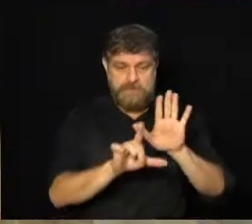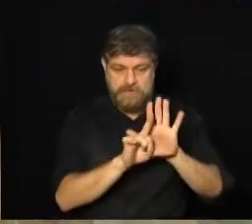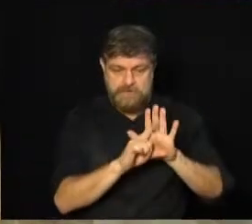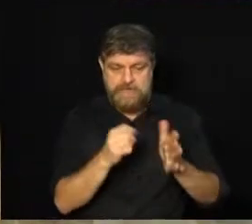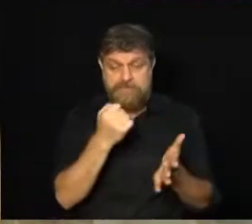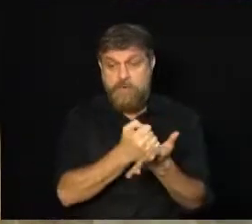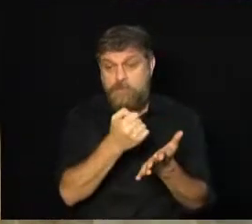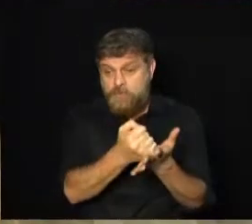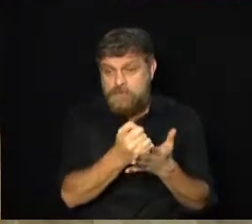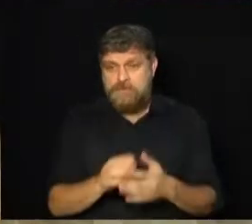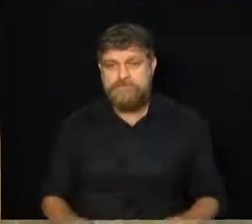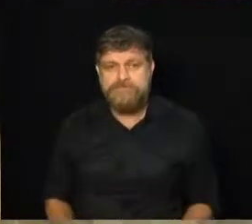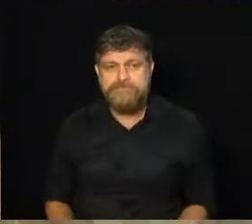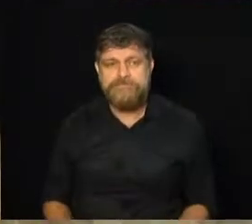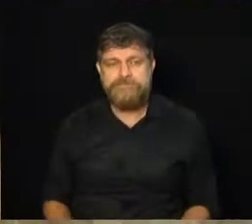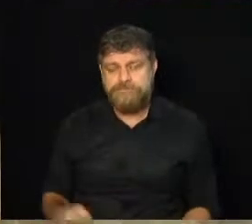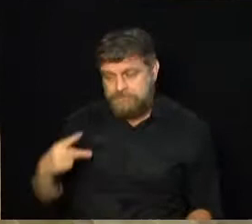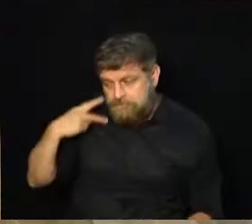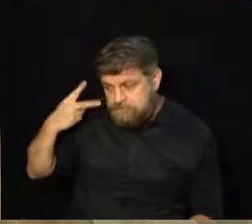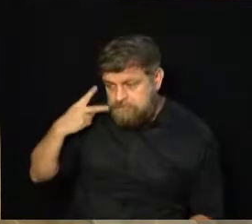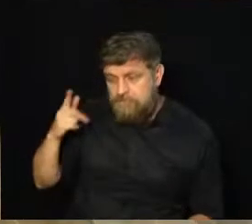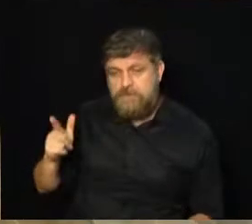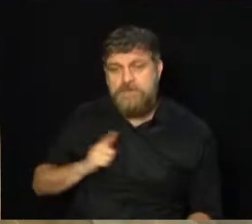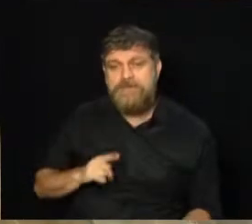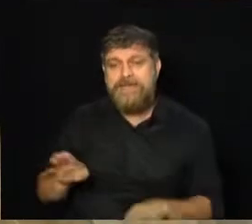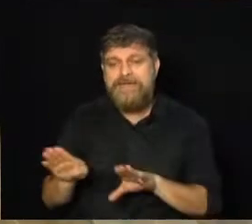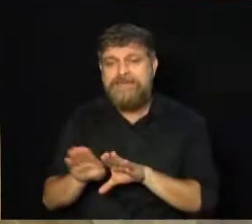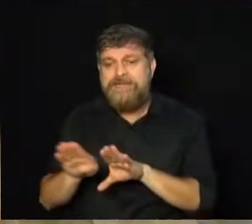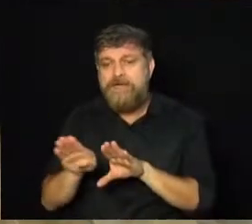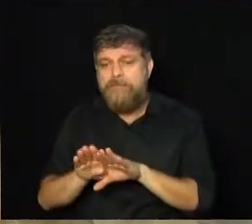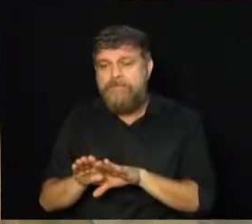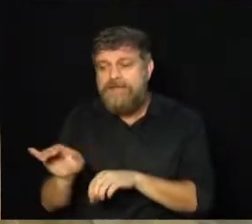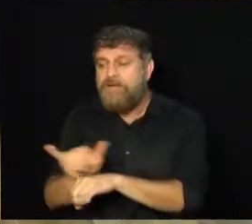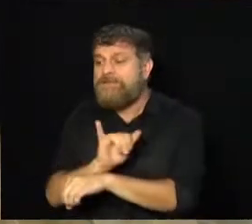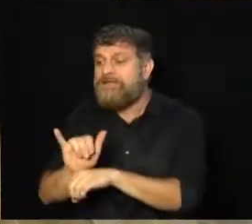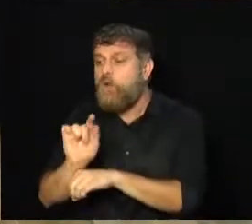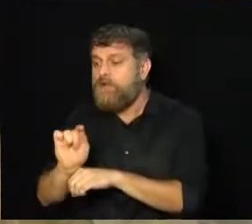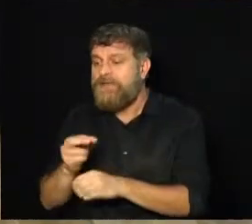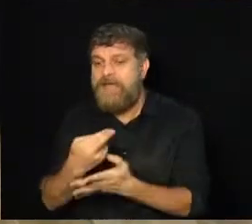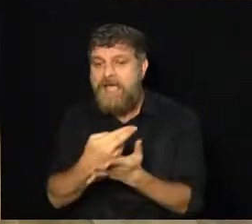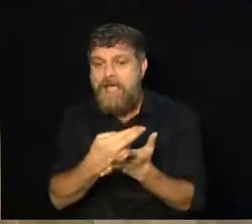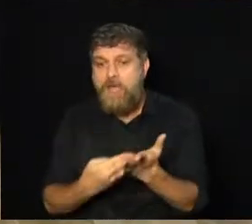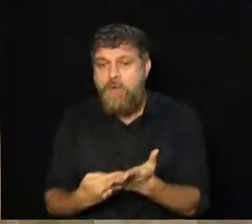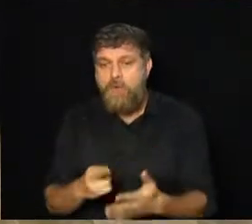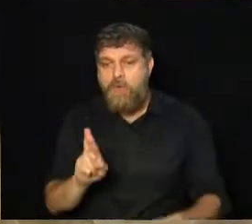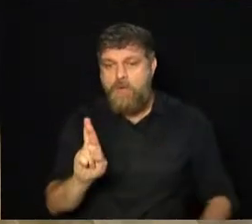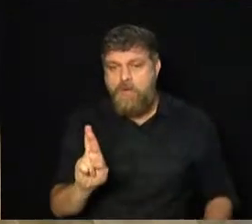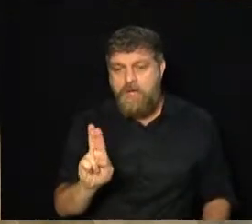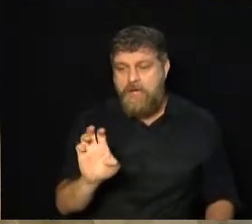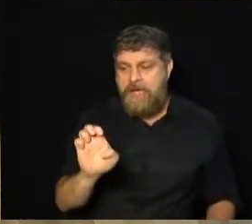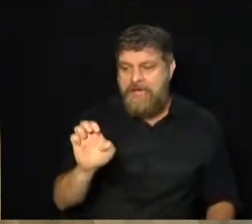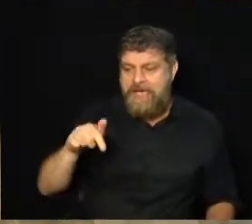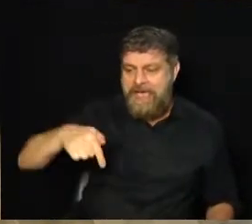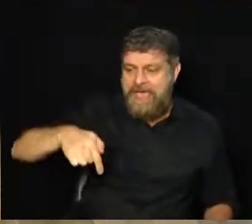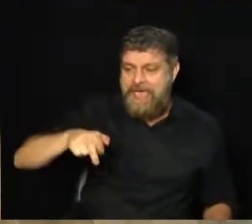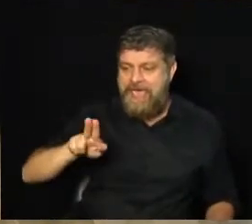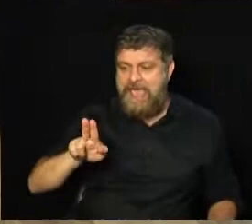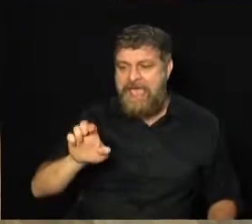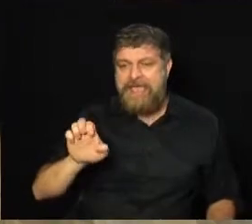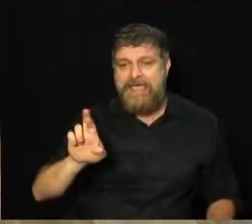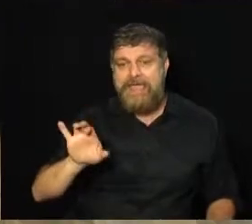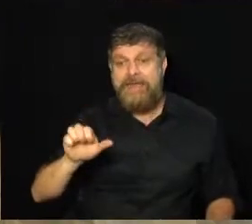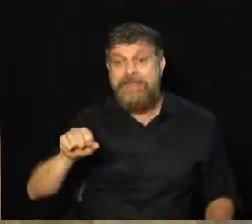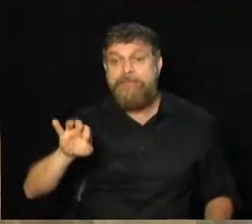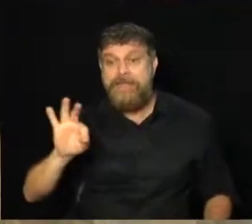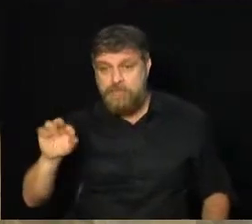protocolado, e os parlamentares têm à disposição também o requerimento, e a gente fala de onde a autoria do vereador Marcelo da